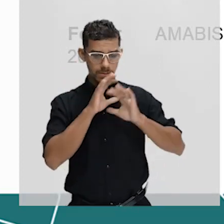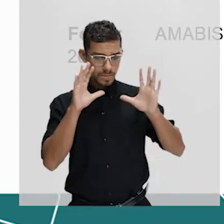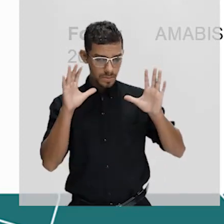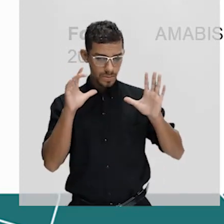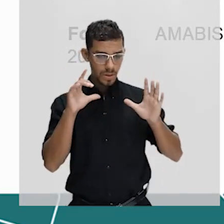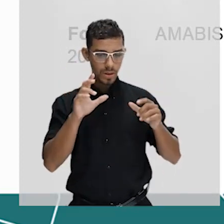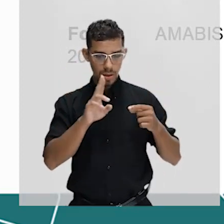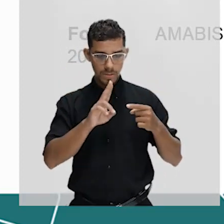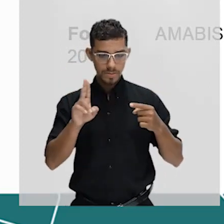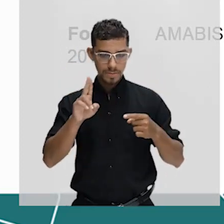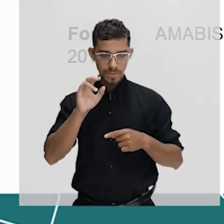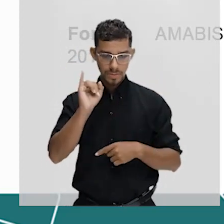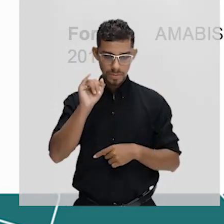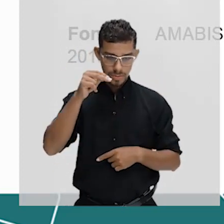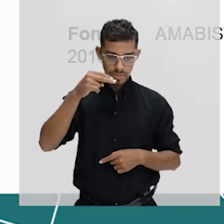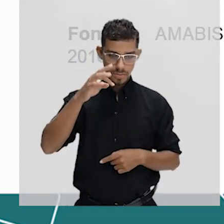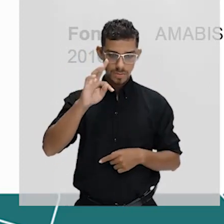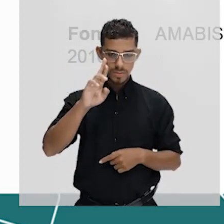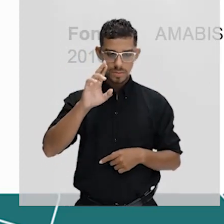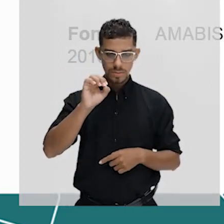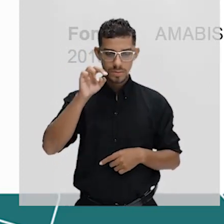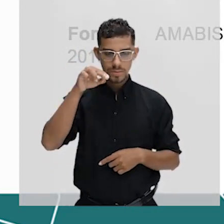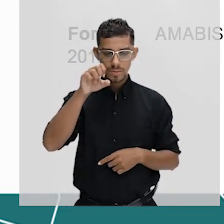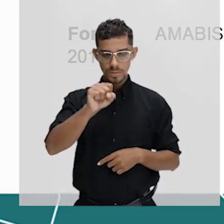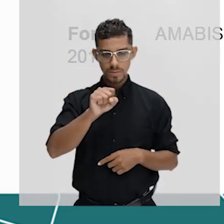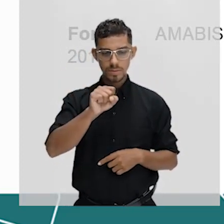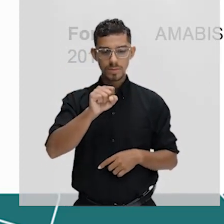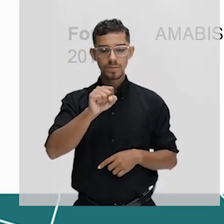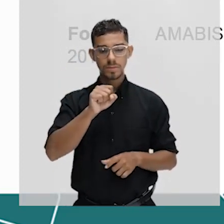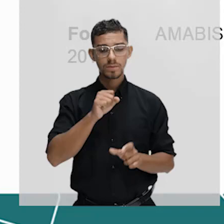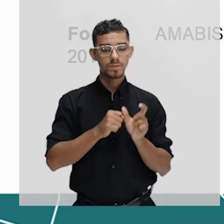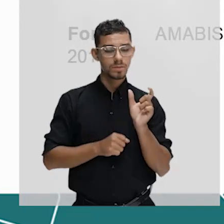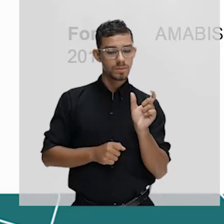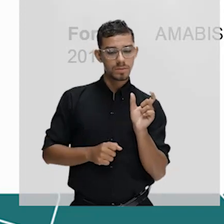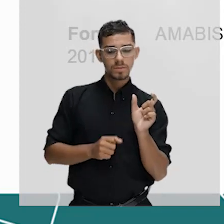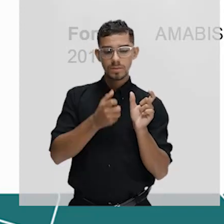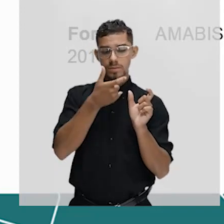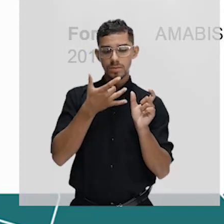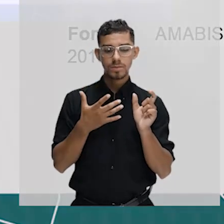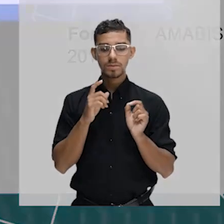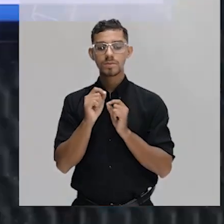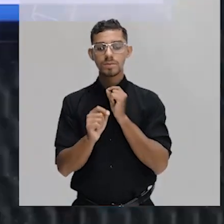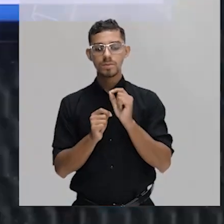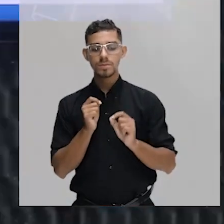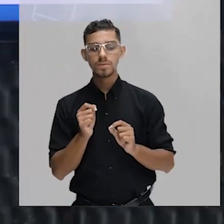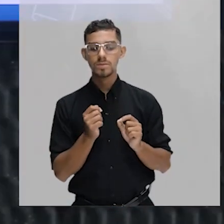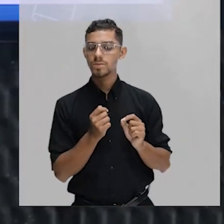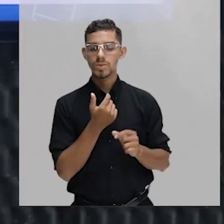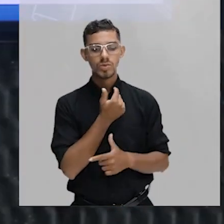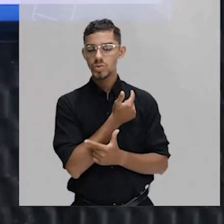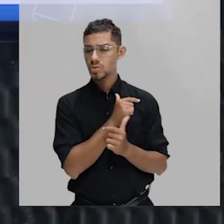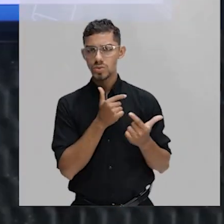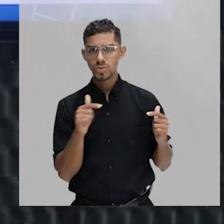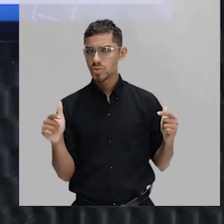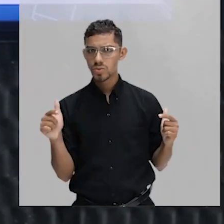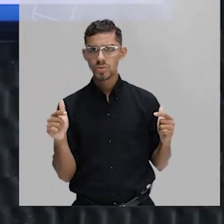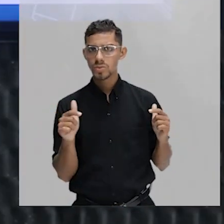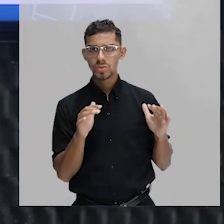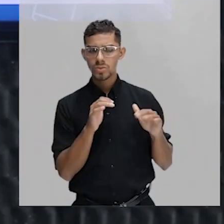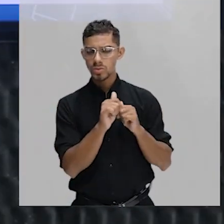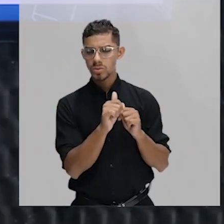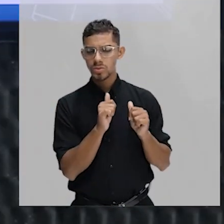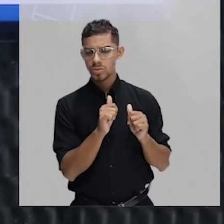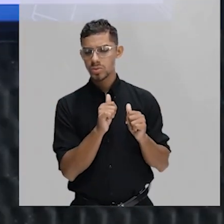intron. O que significa isso? Intron são trechos do gene que não tem informação genética nenhuma.